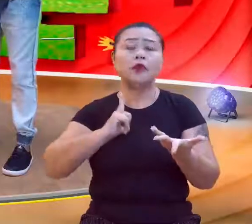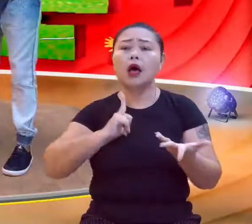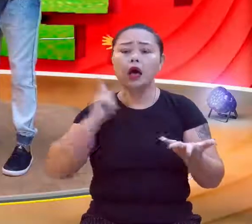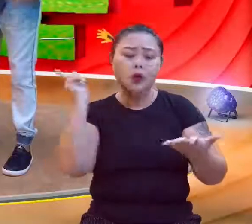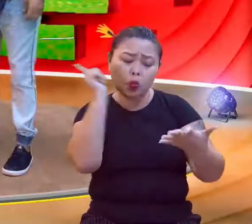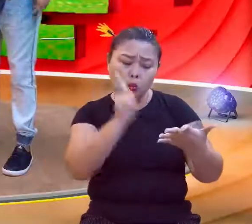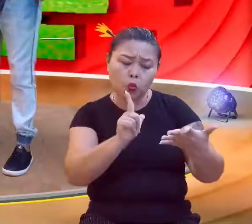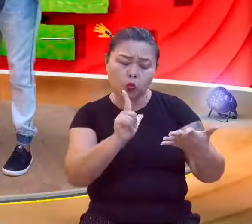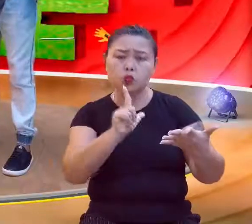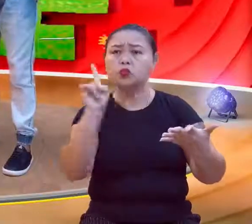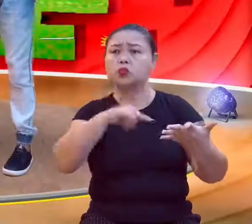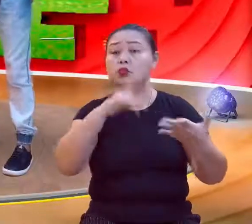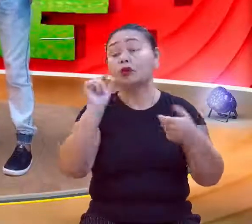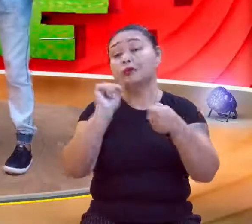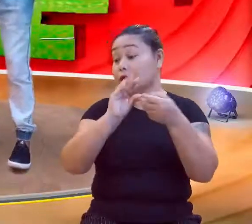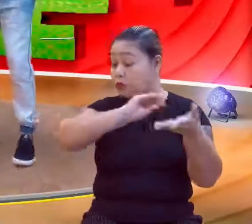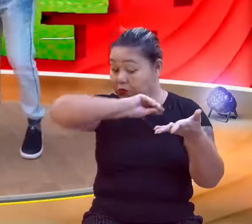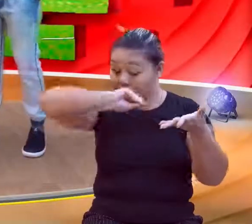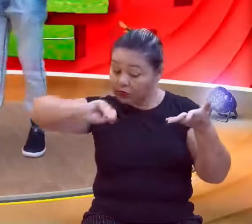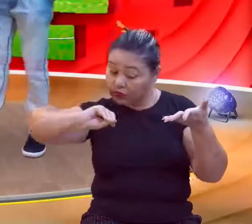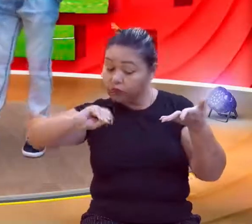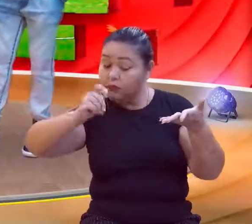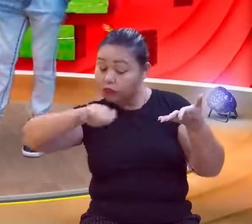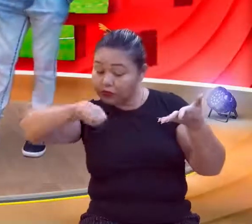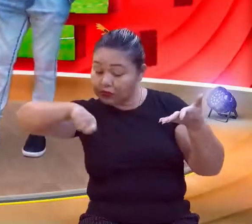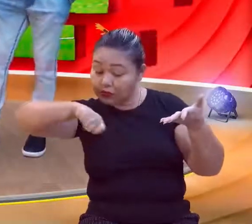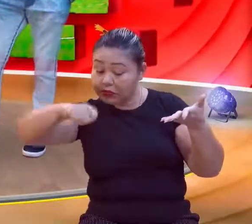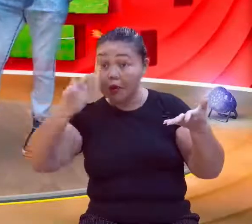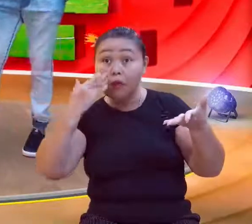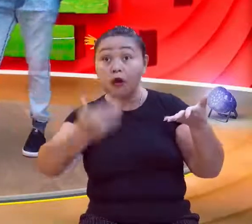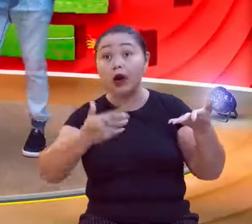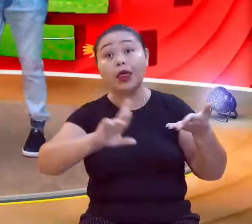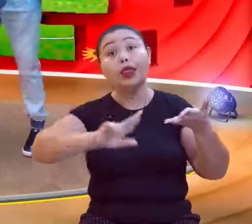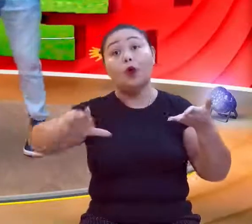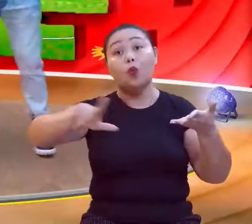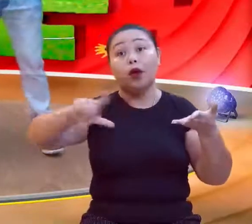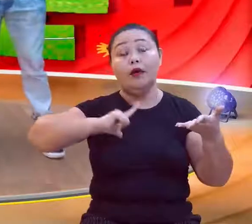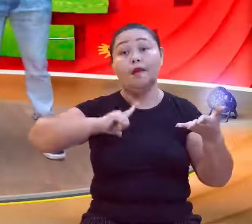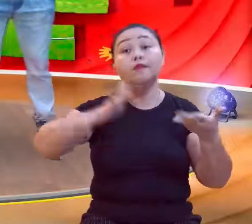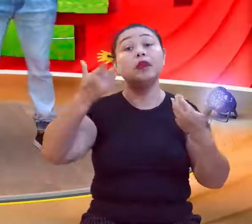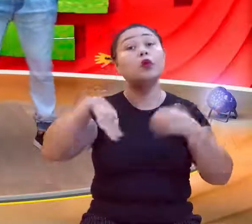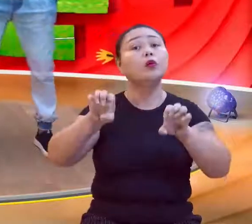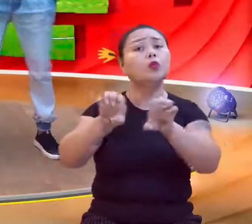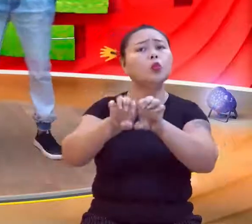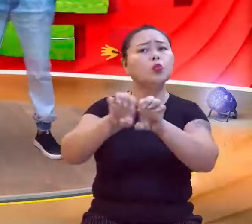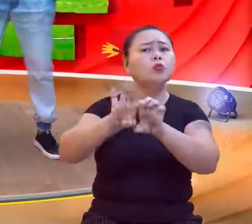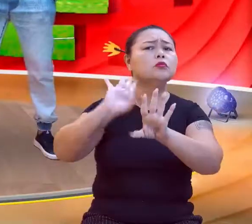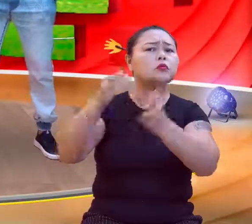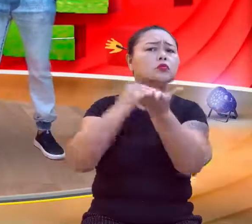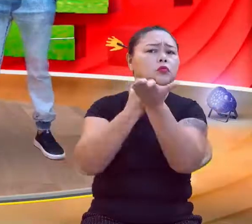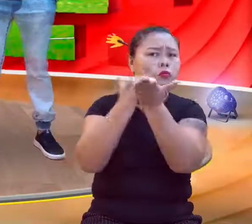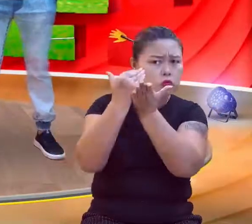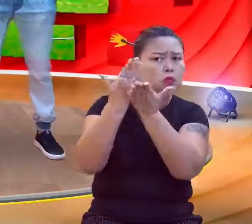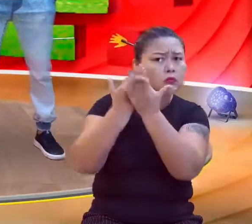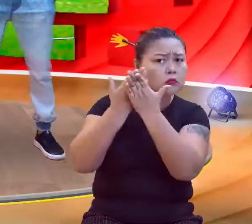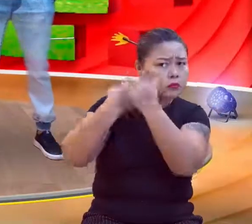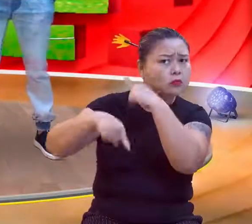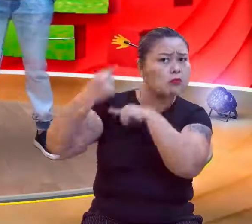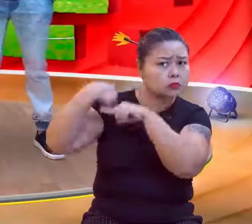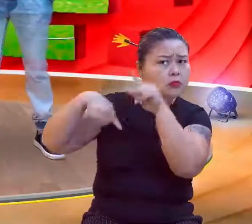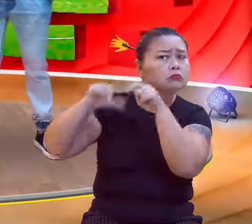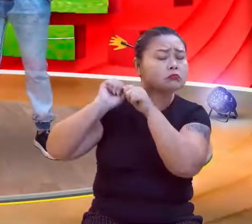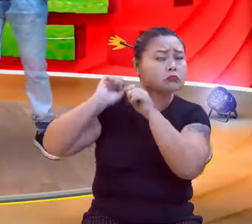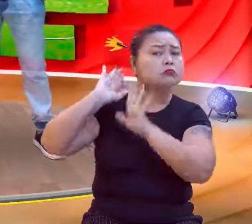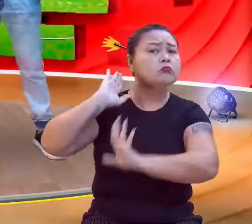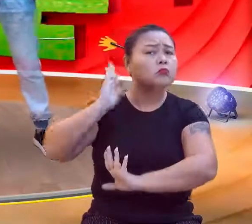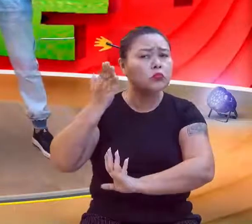Então, eu faço uma conta pra provar que não é. Beleza. E esse equacionário, a gente já começou na aula anterior, né? Já. A gente já viu